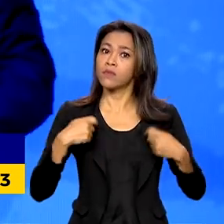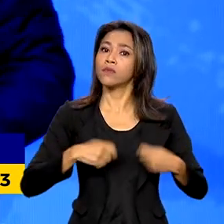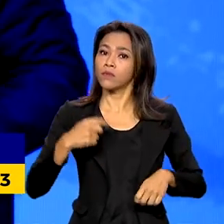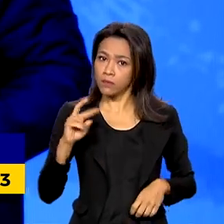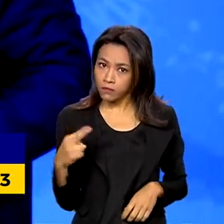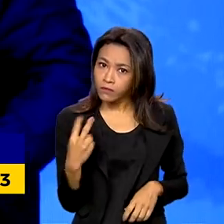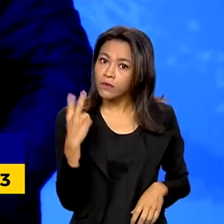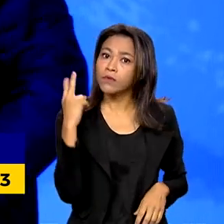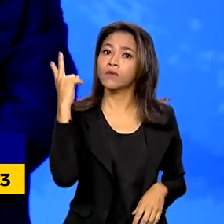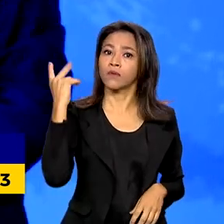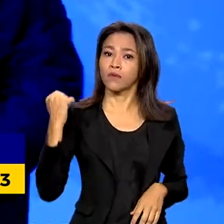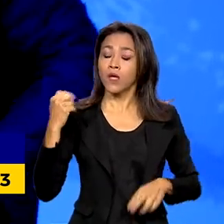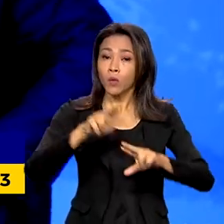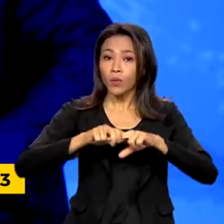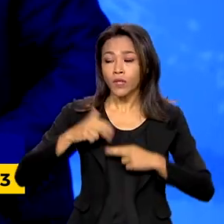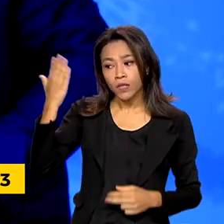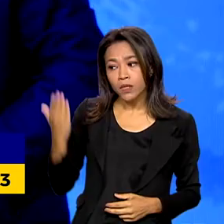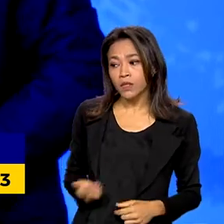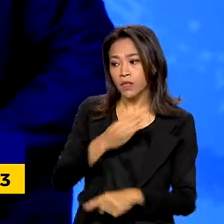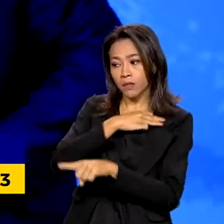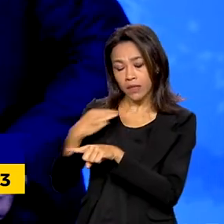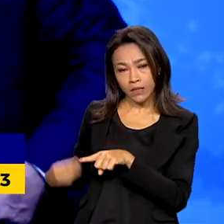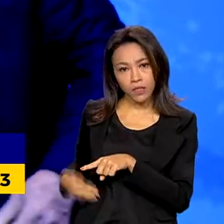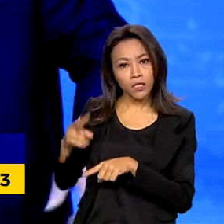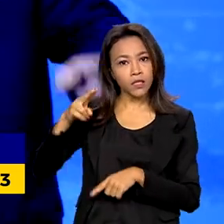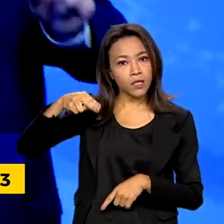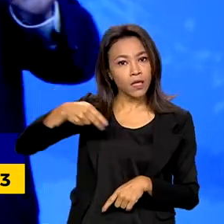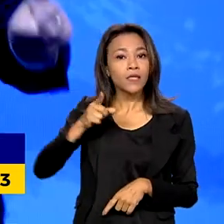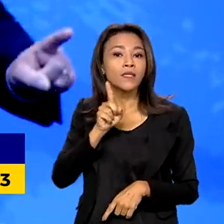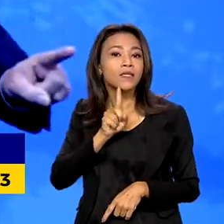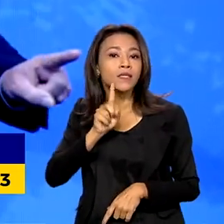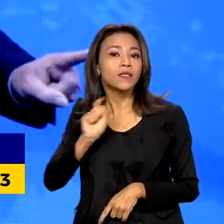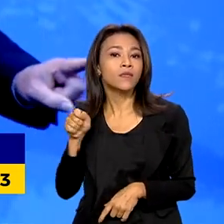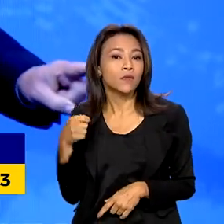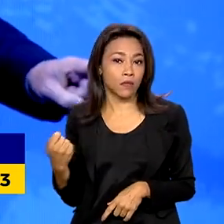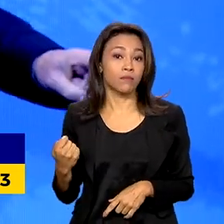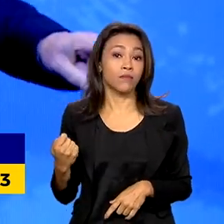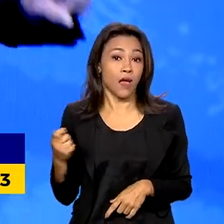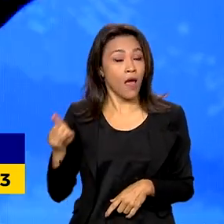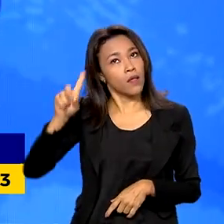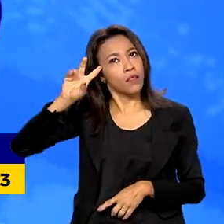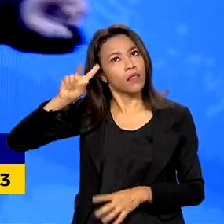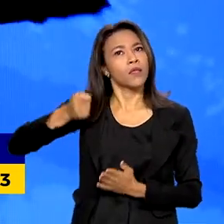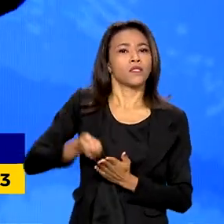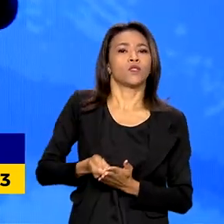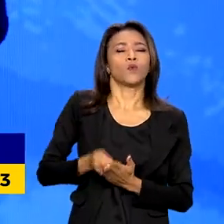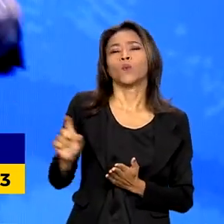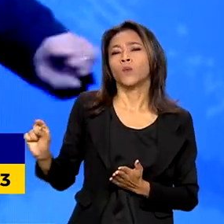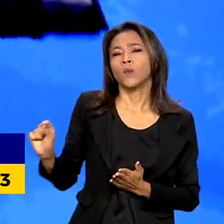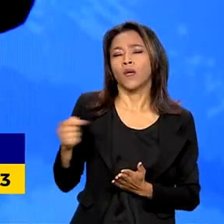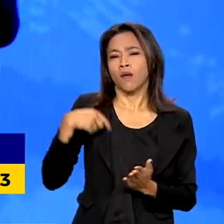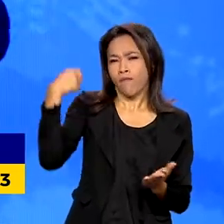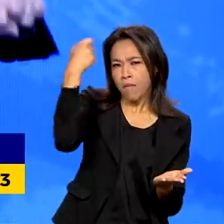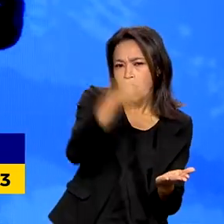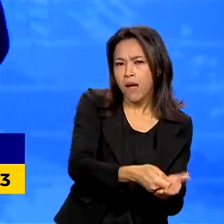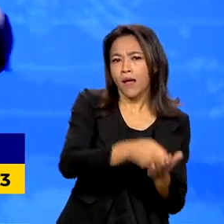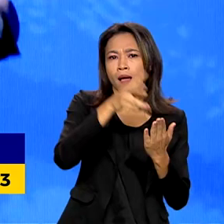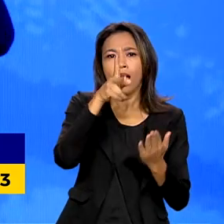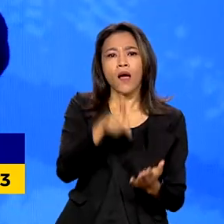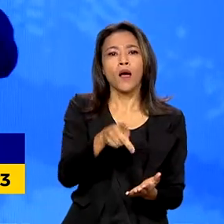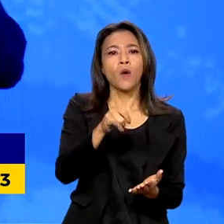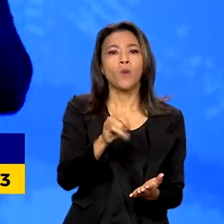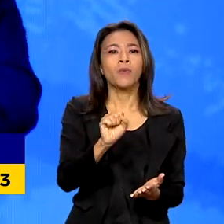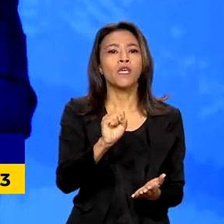Por isso a companheira Anísia tomou a decisão. Ela vai pagar o piso e vai pagar o